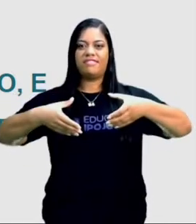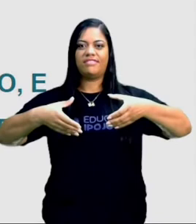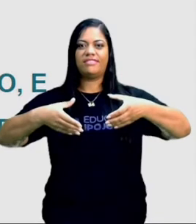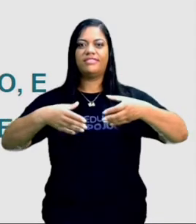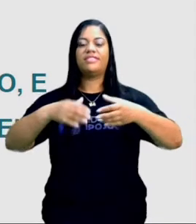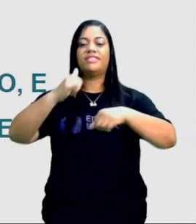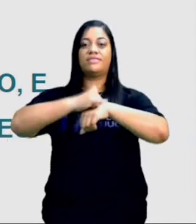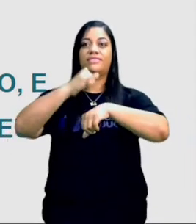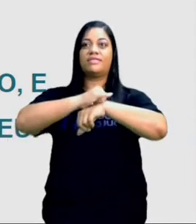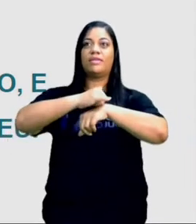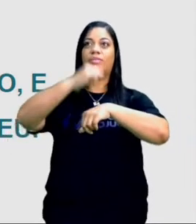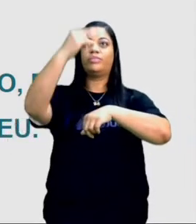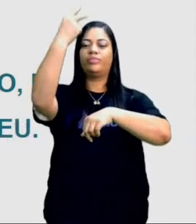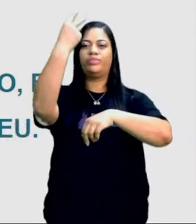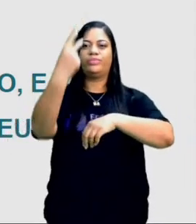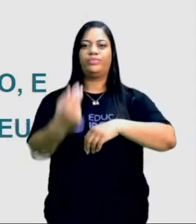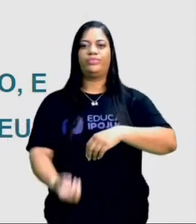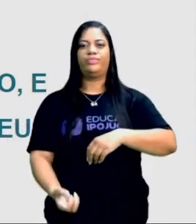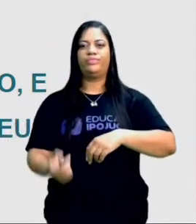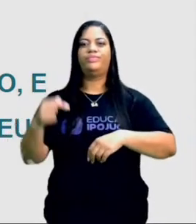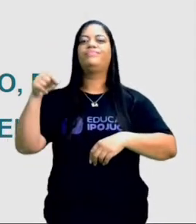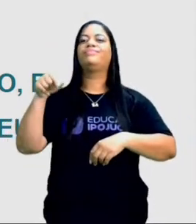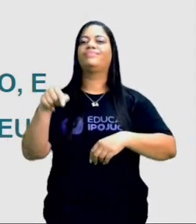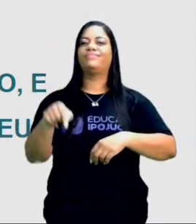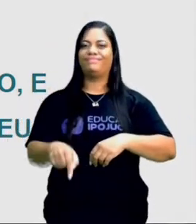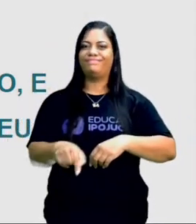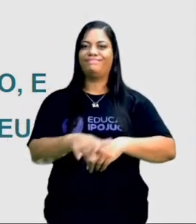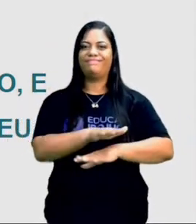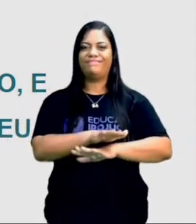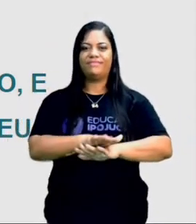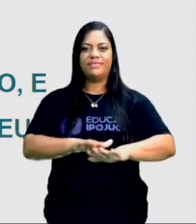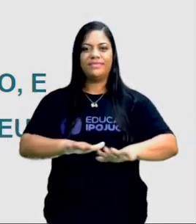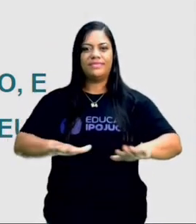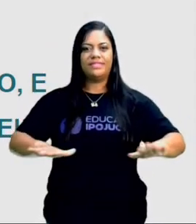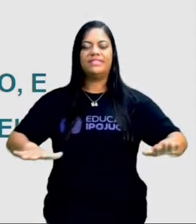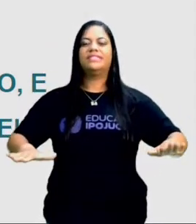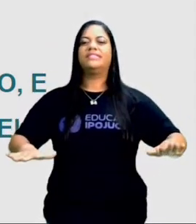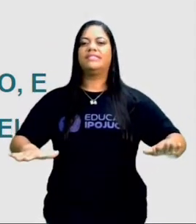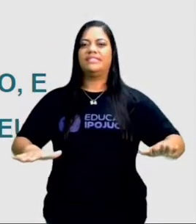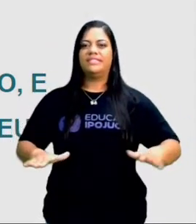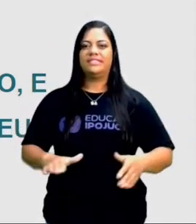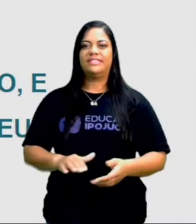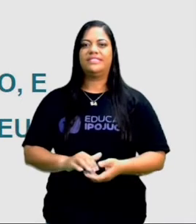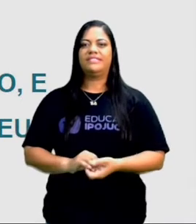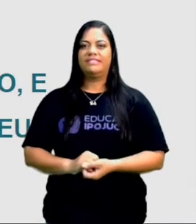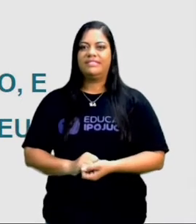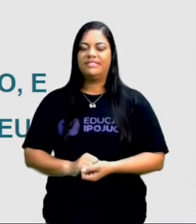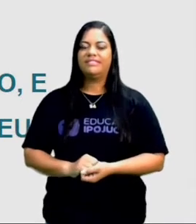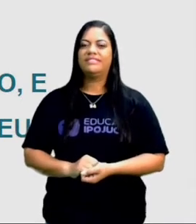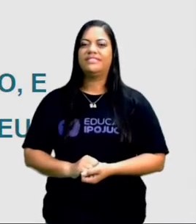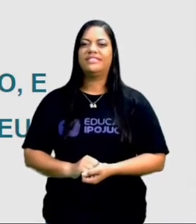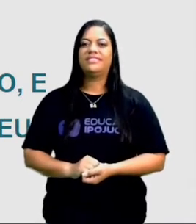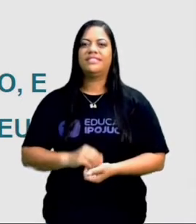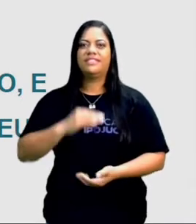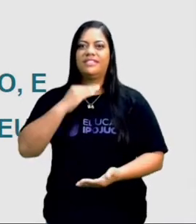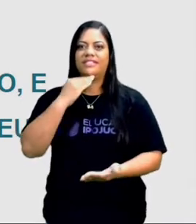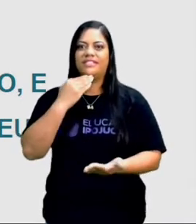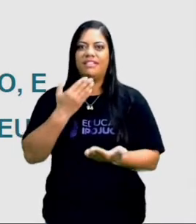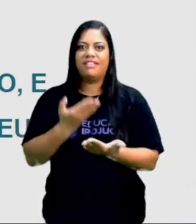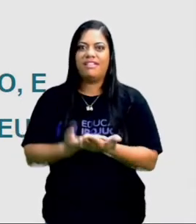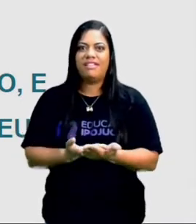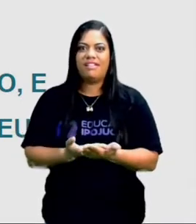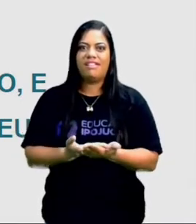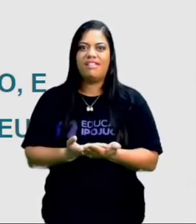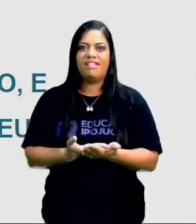despincou direto para o chão. A queda foi impressionante. O sapo